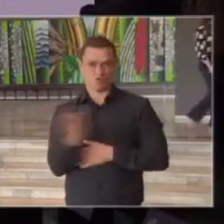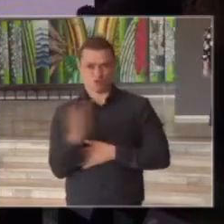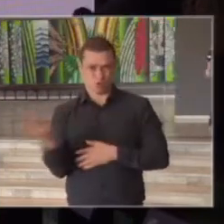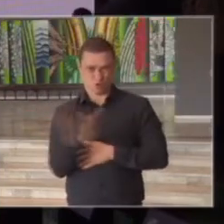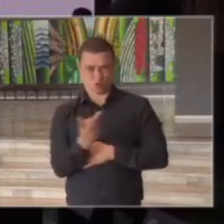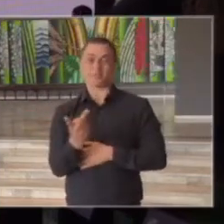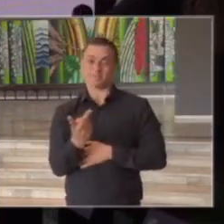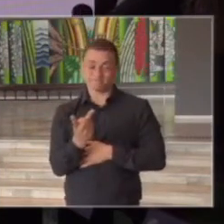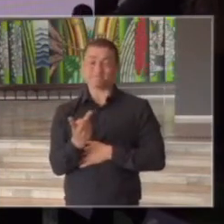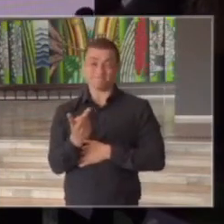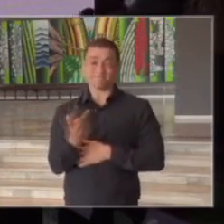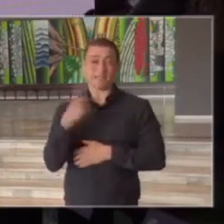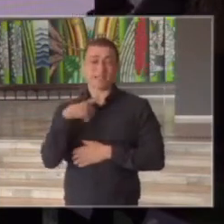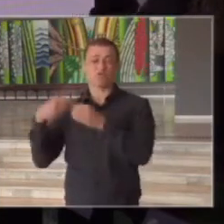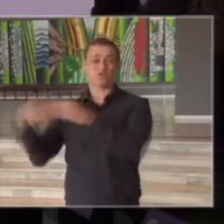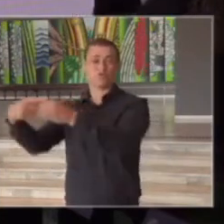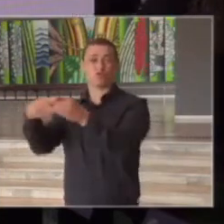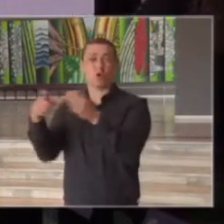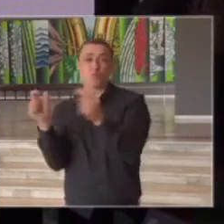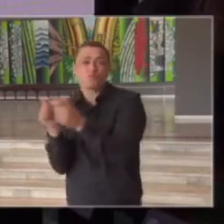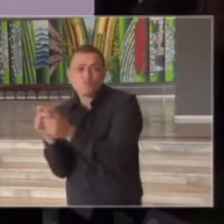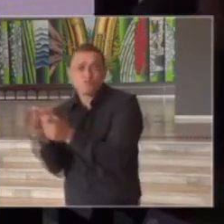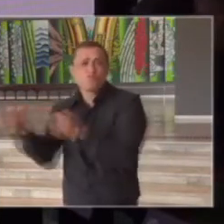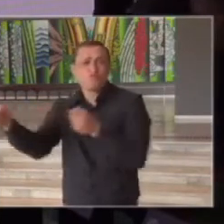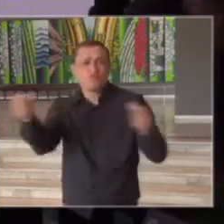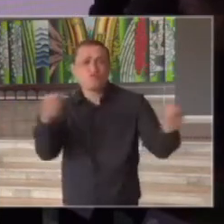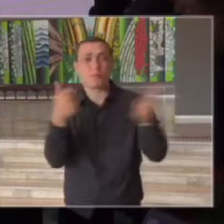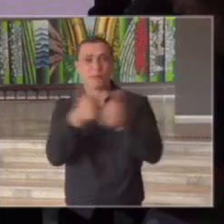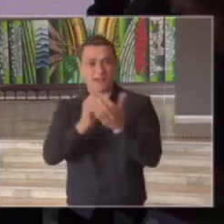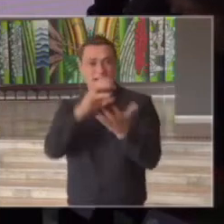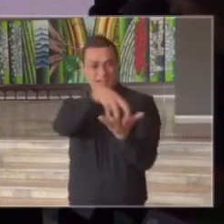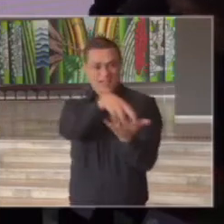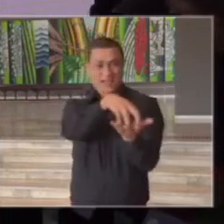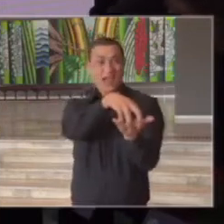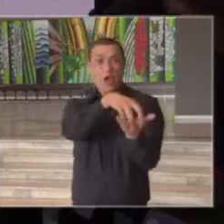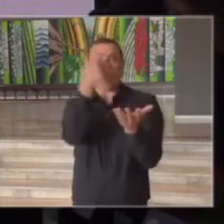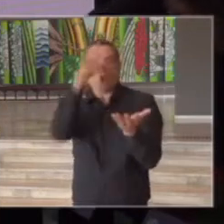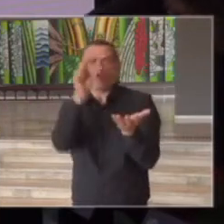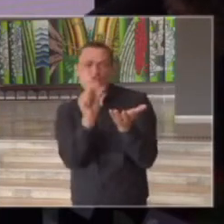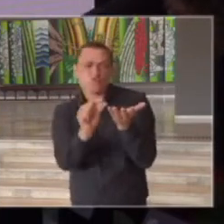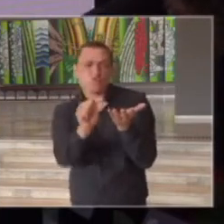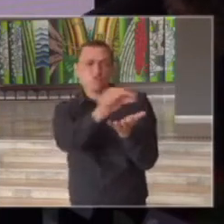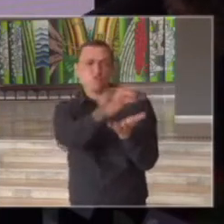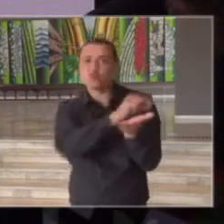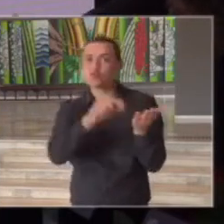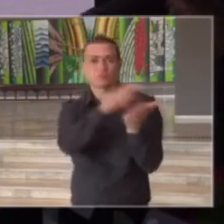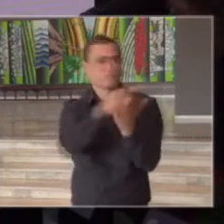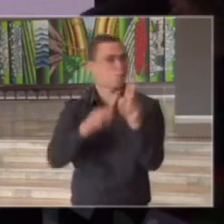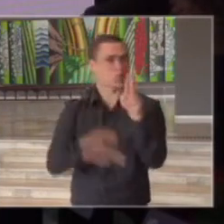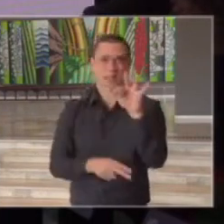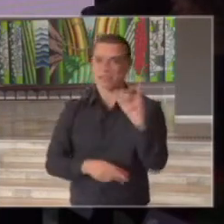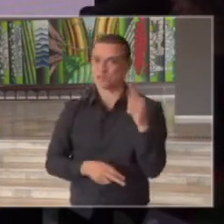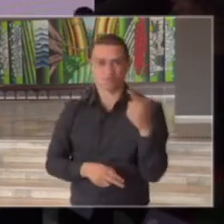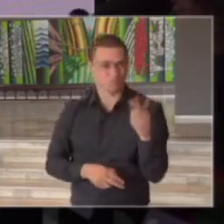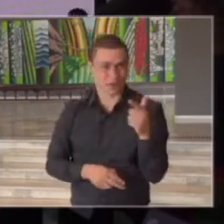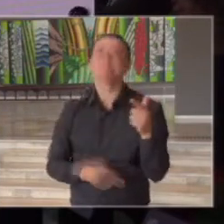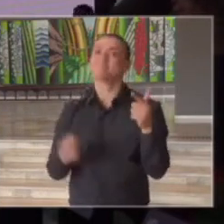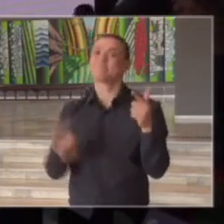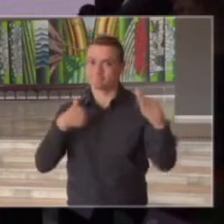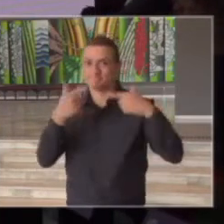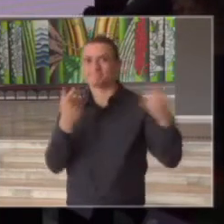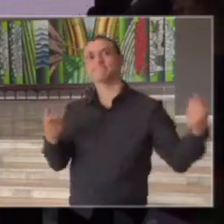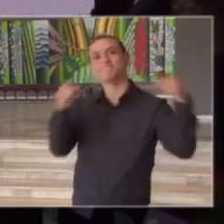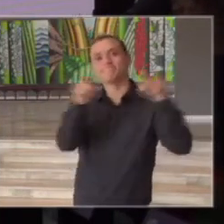regiões que tem muitos municípios menores portanto sem leitos de UTI o governo do estado também trabalha em parceria com os